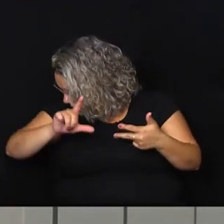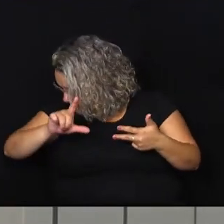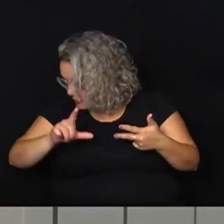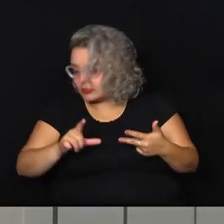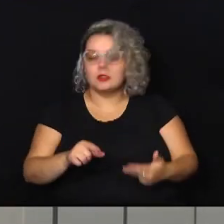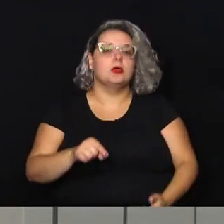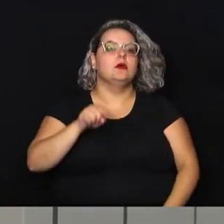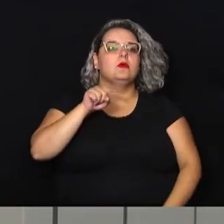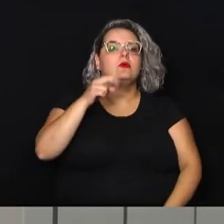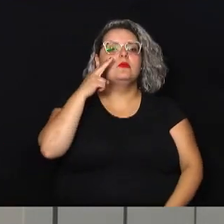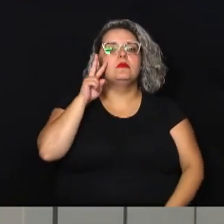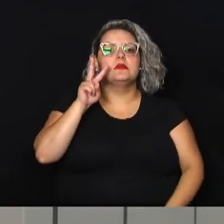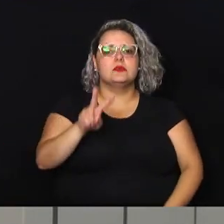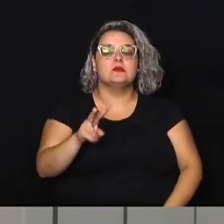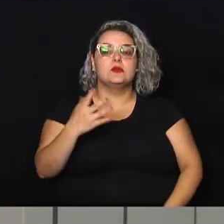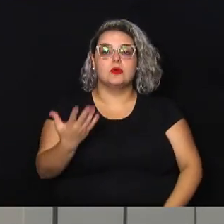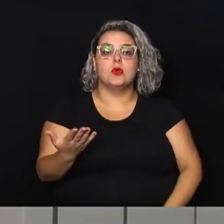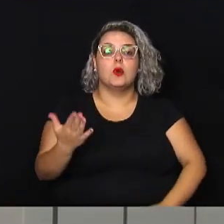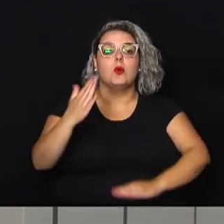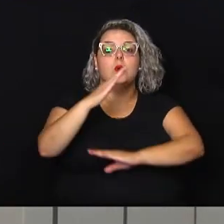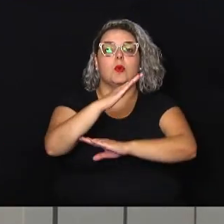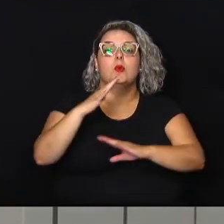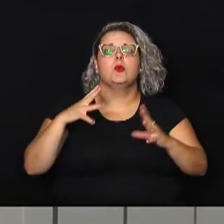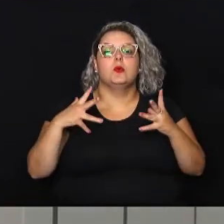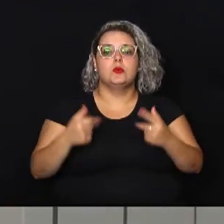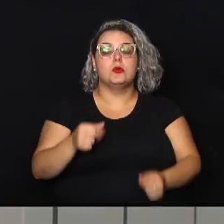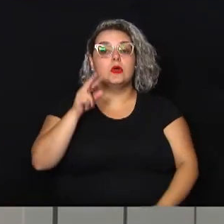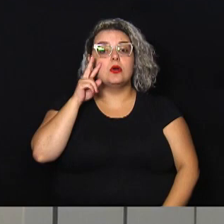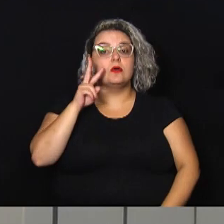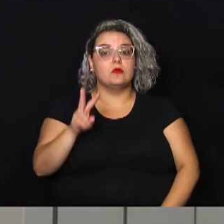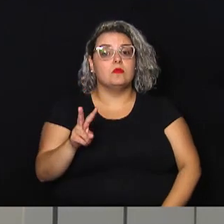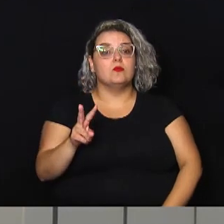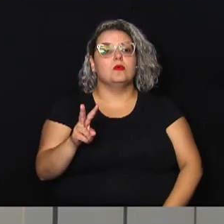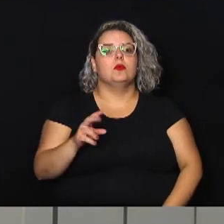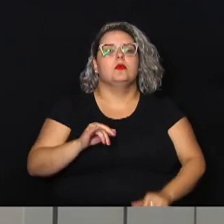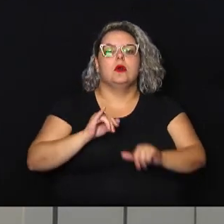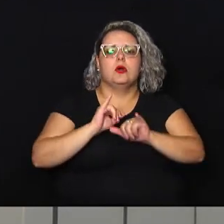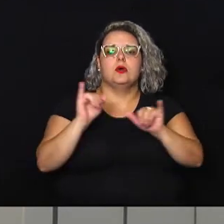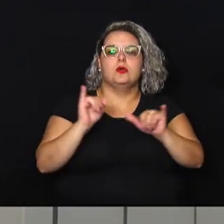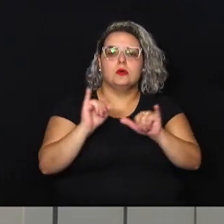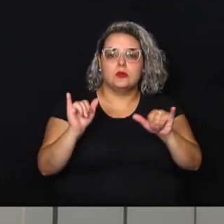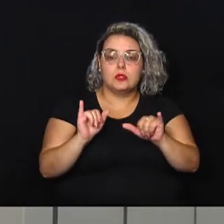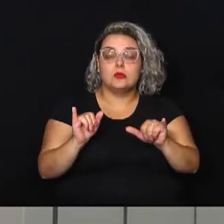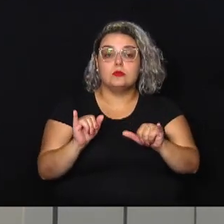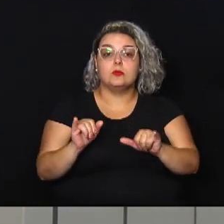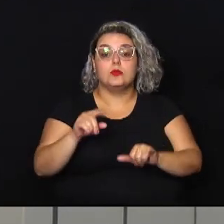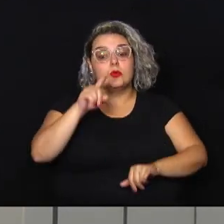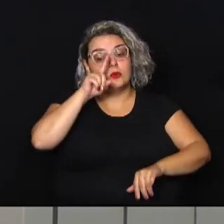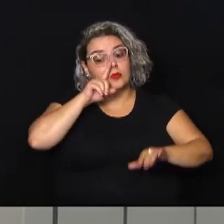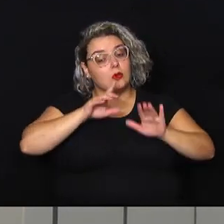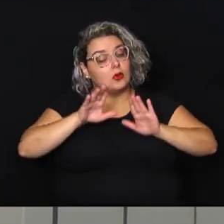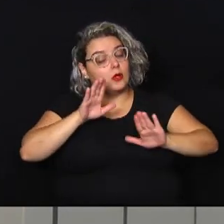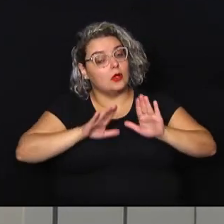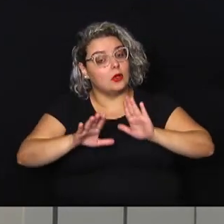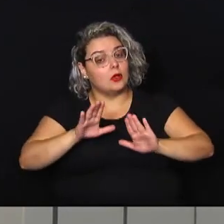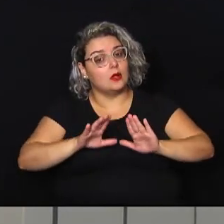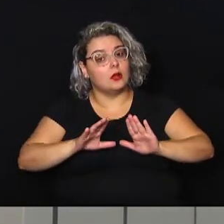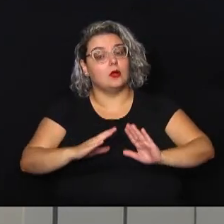assistiu aqui ontem ao nosso Câmara Total, viu a notícia que, por medida de precaução, a Câmara